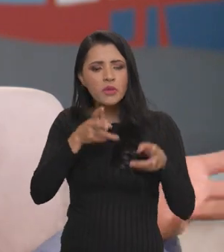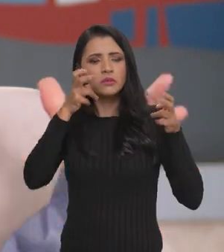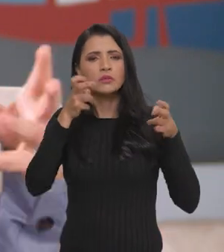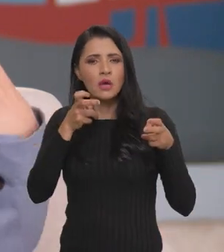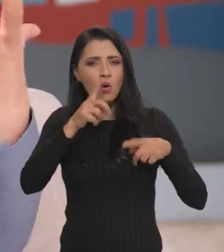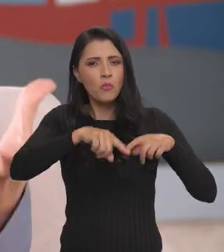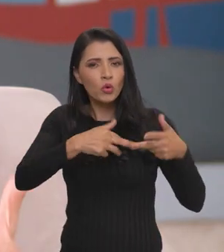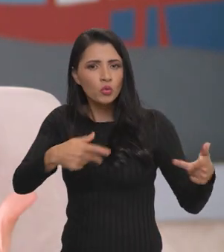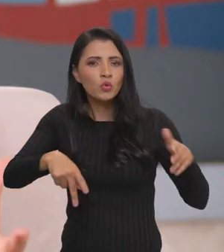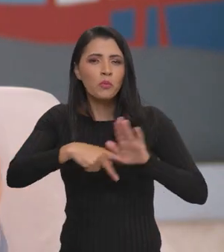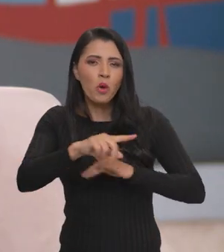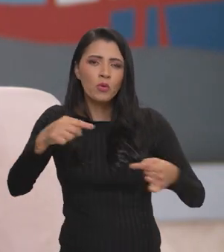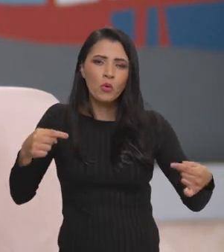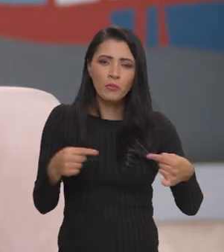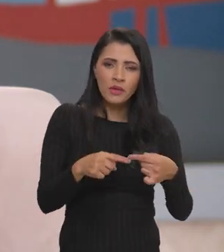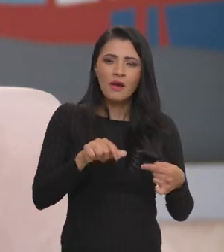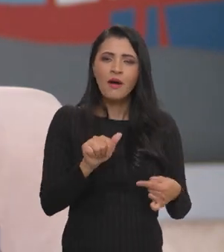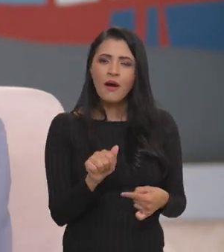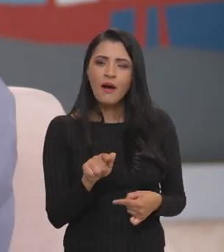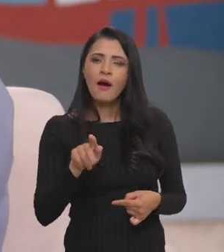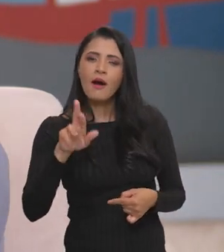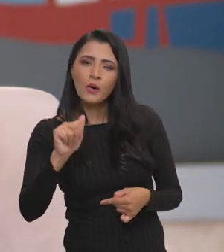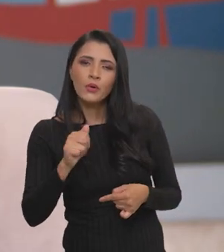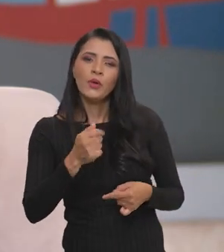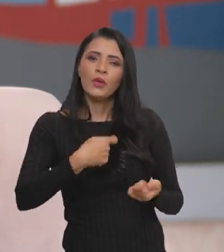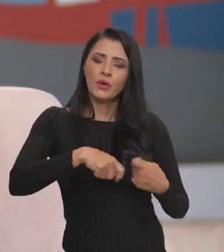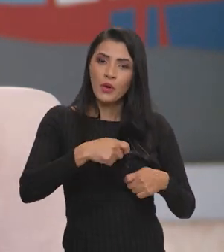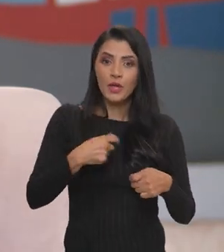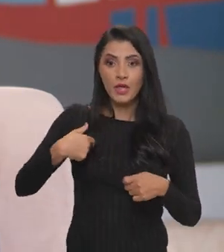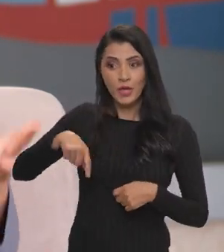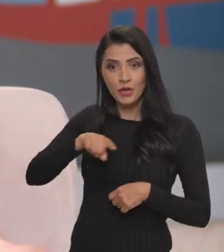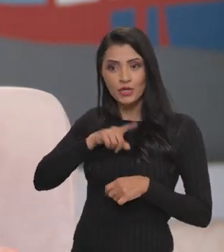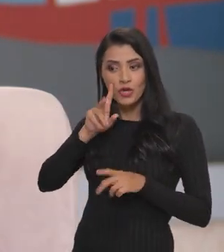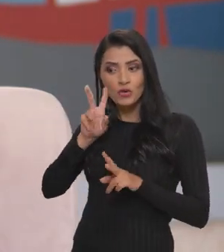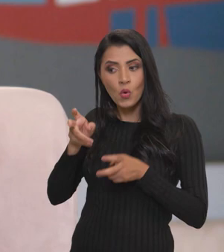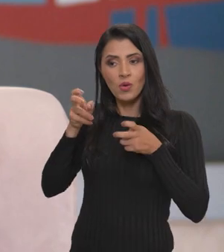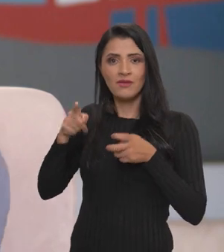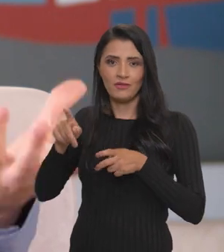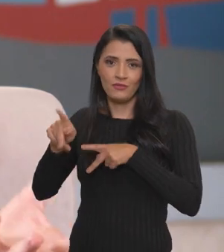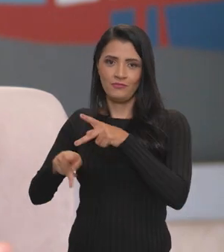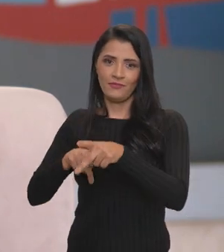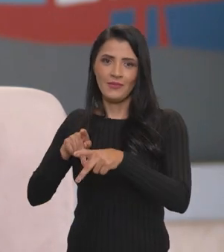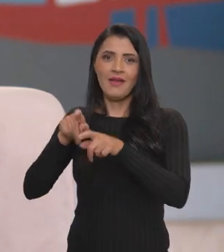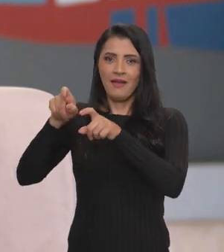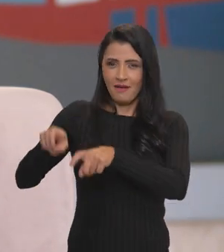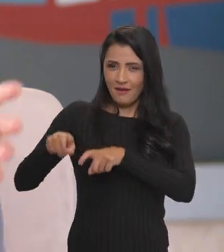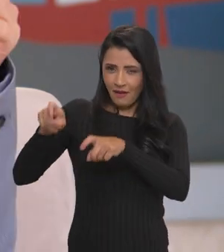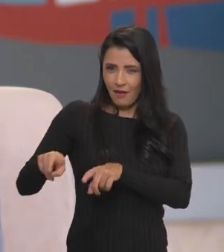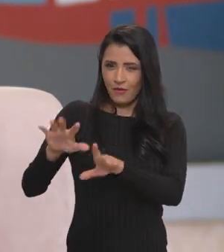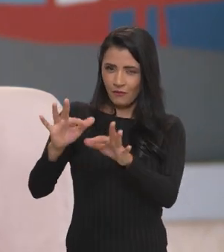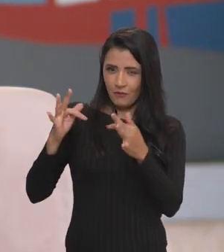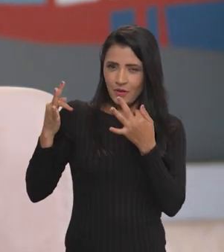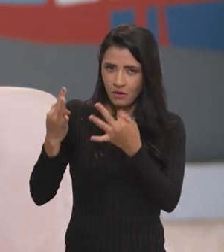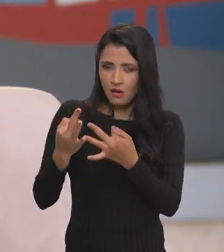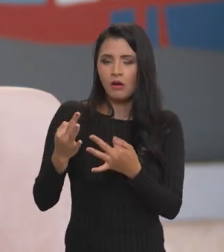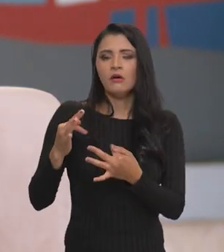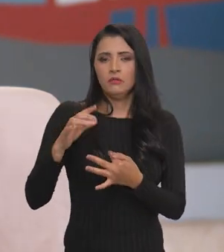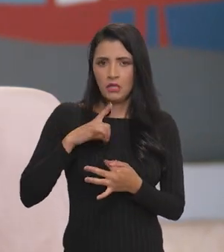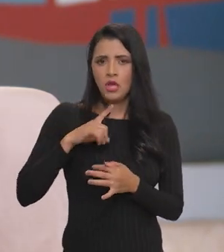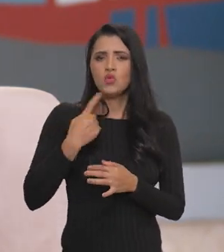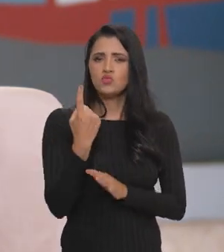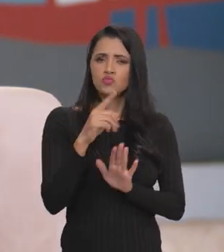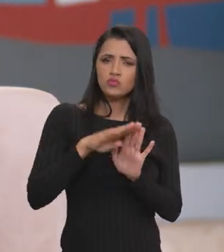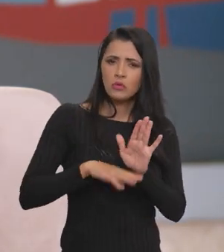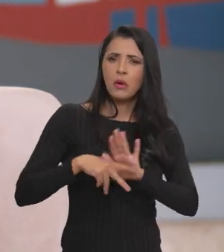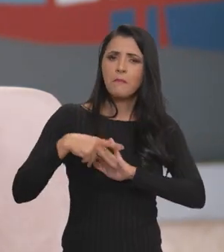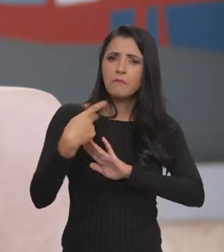mais para os produtos mais típicos do agronegócio e a gente olhando mais para os produtos típicos da agricultura familiar e da Sociobio, nós teremos um